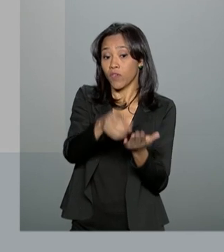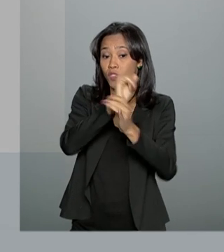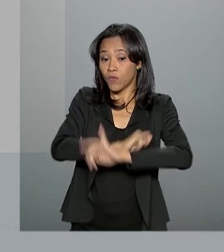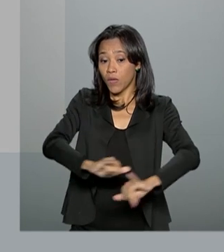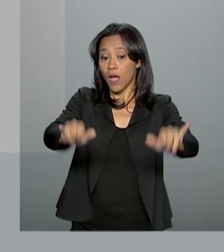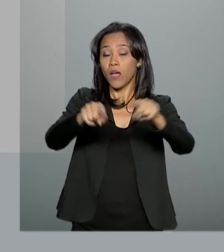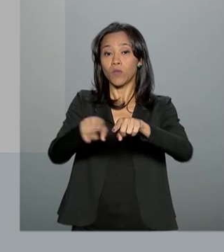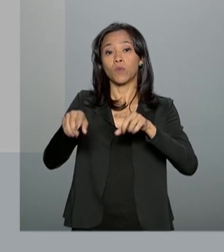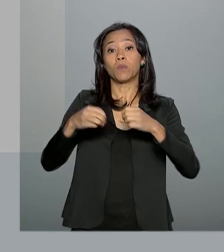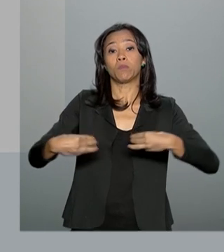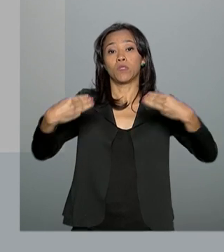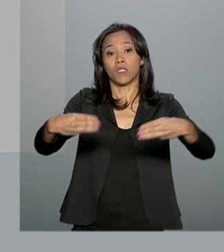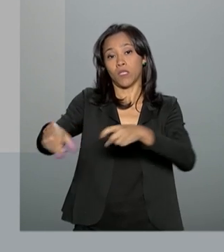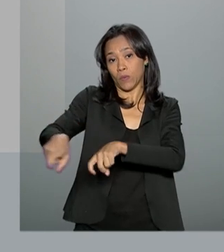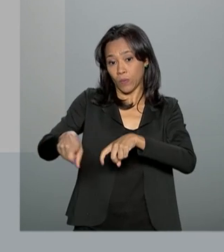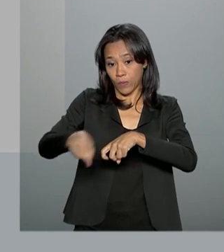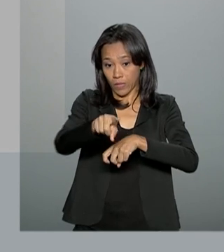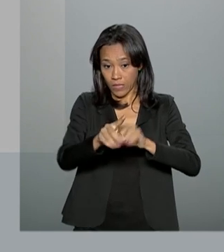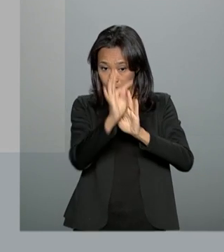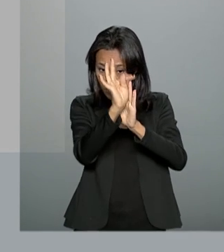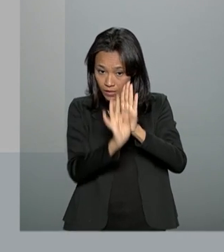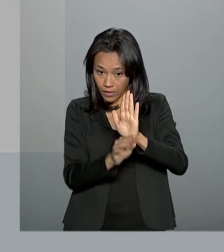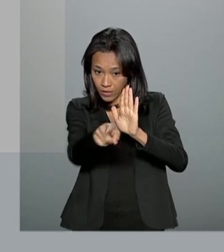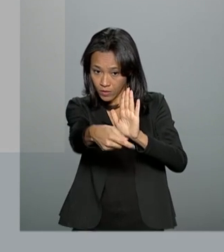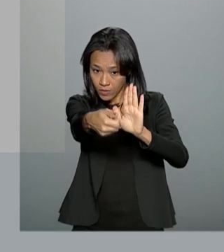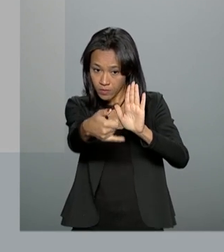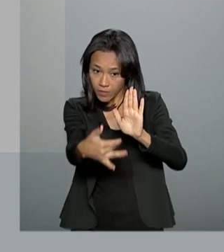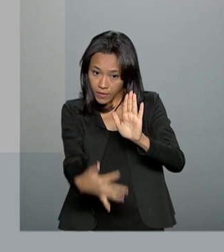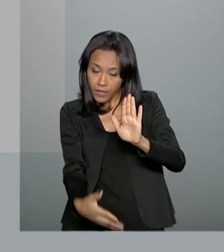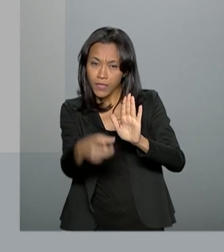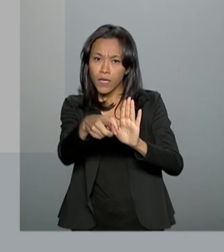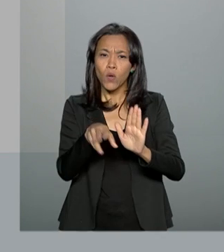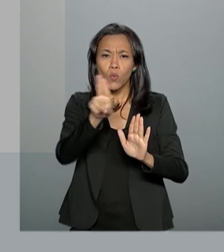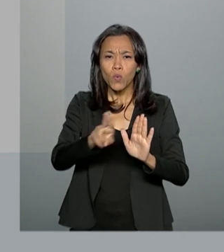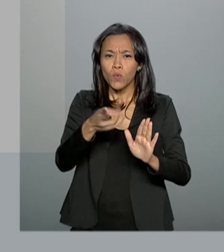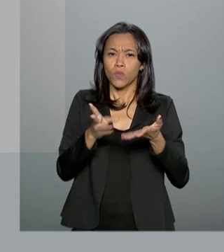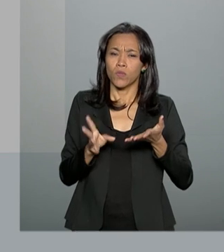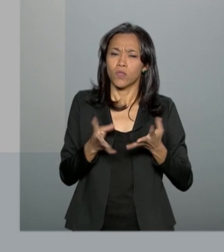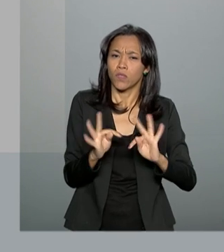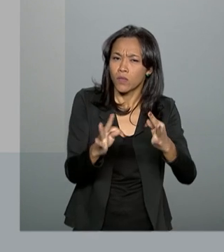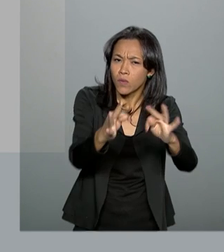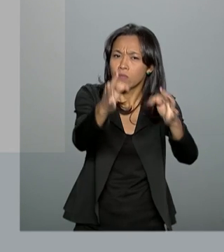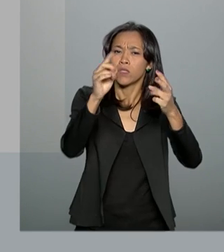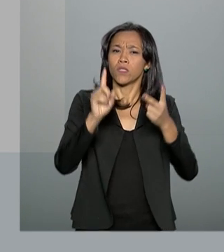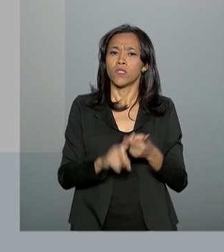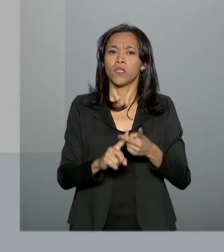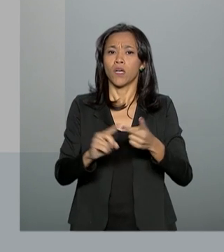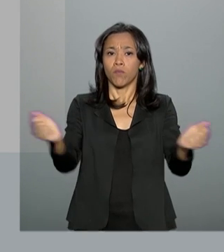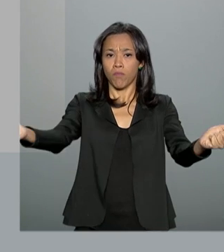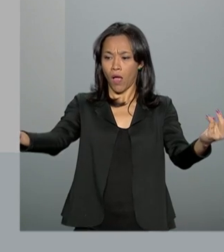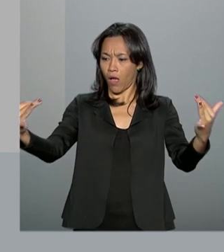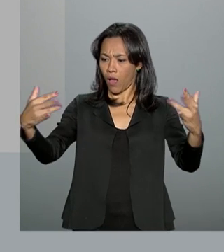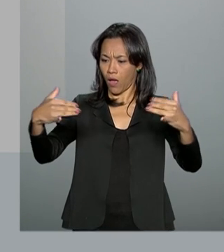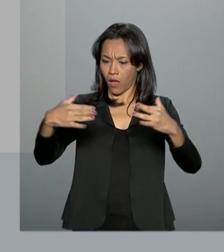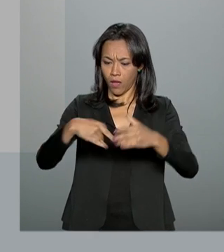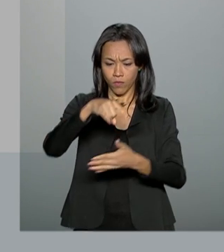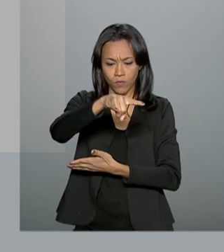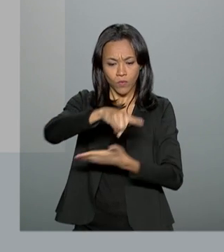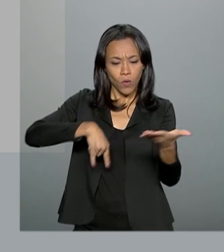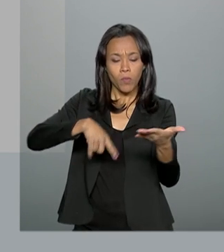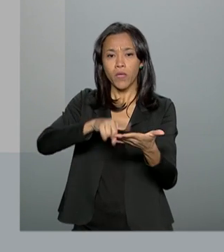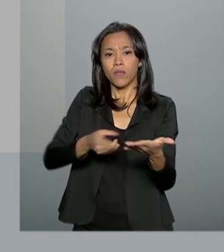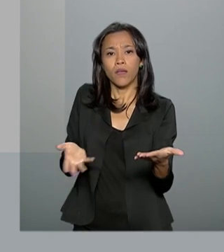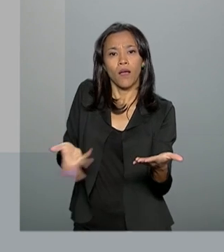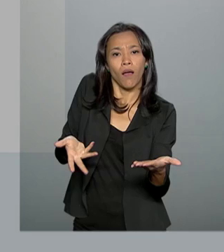No texto, Jair Bolsonaro diz, informatização, unificação de informações e aceleração no